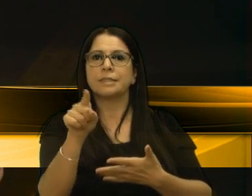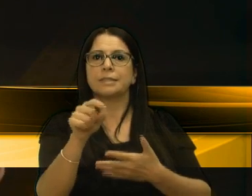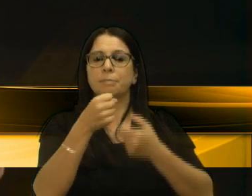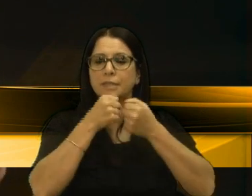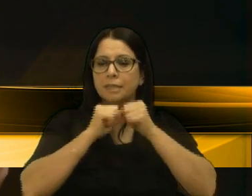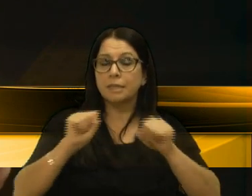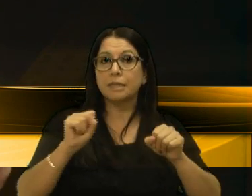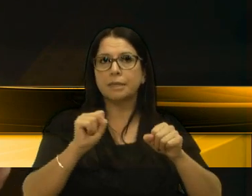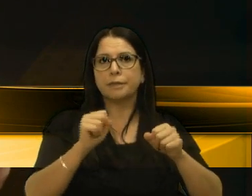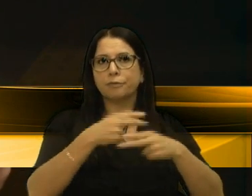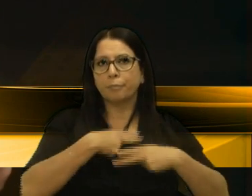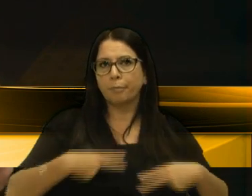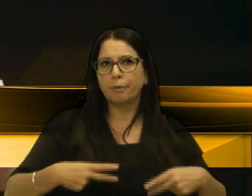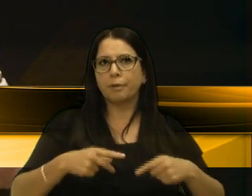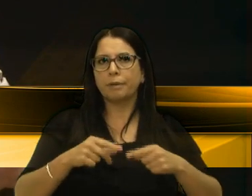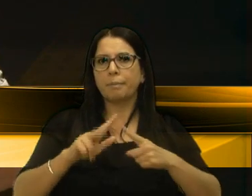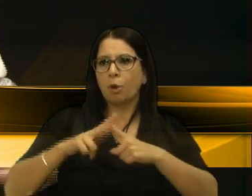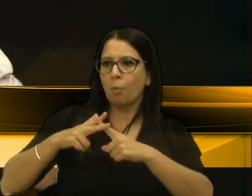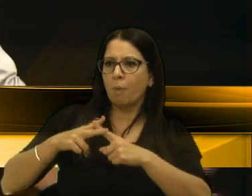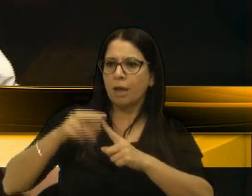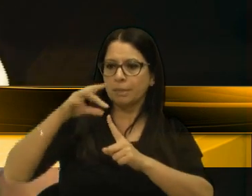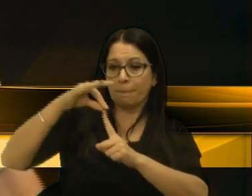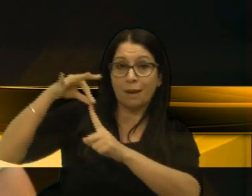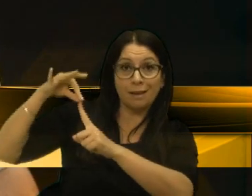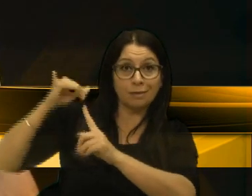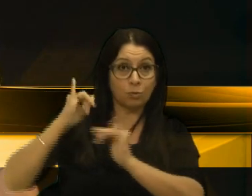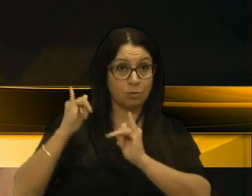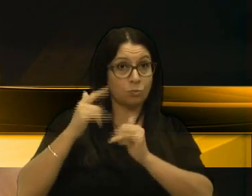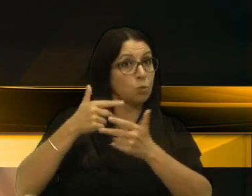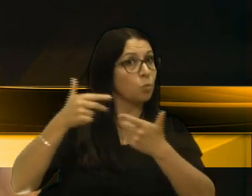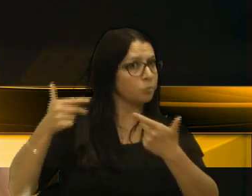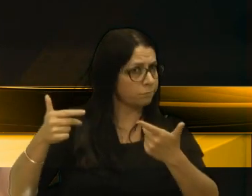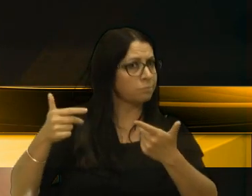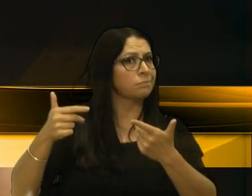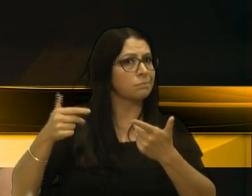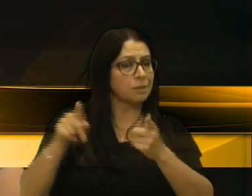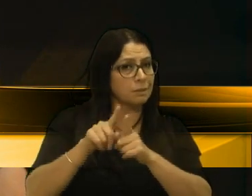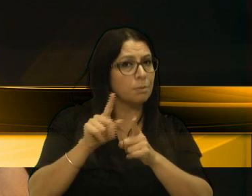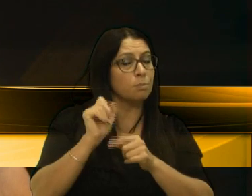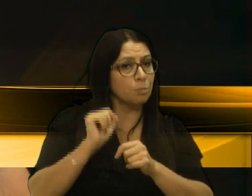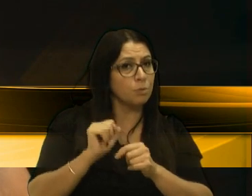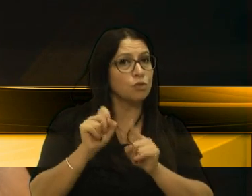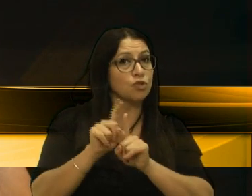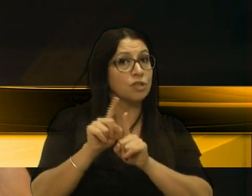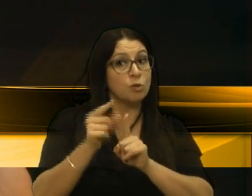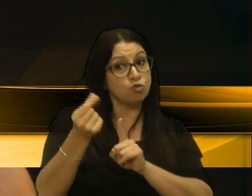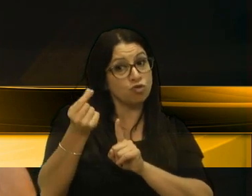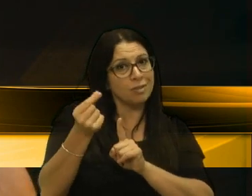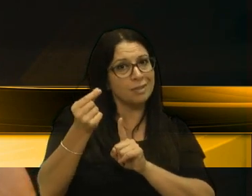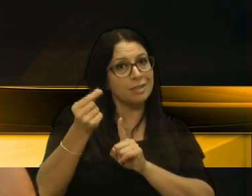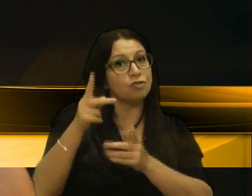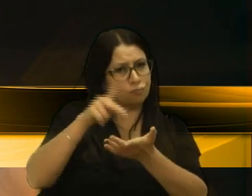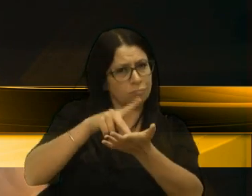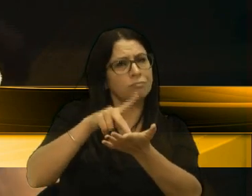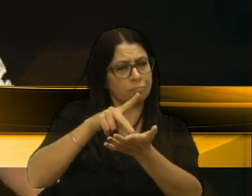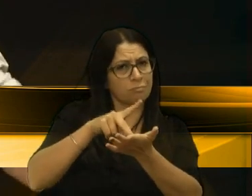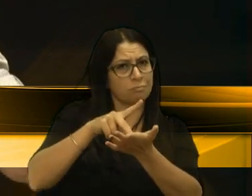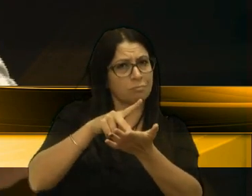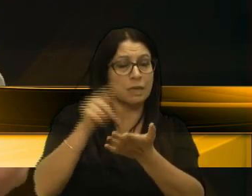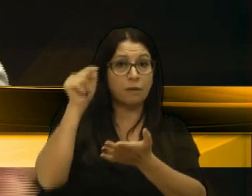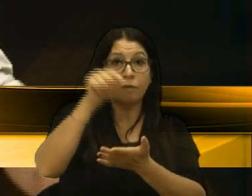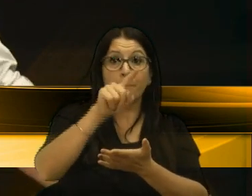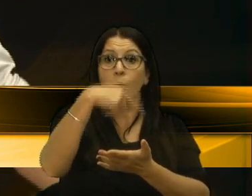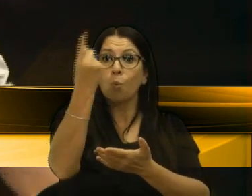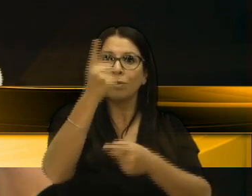de Trânsito, para a manutenção das paradas, tem várias outras situações que poderia esse dinheiro mesmo, de fato, vir para